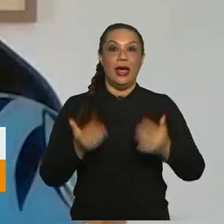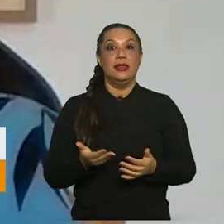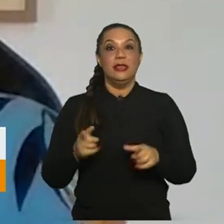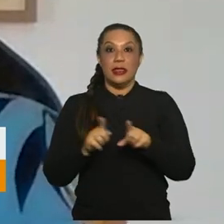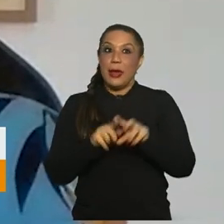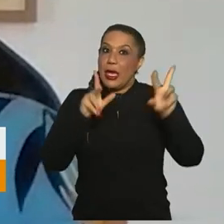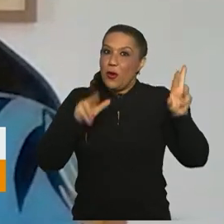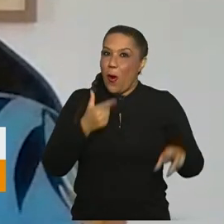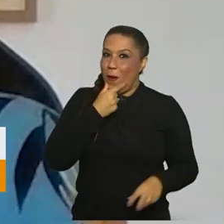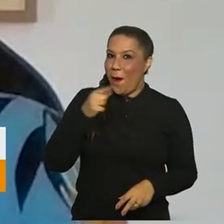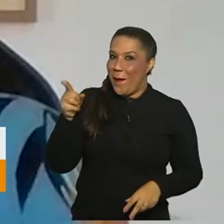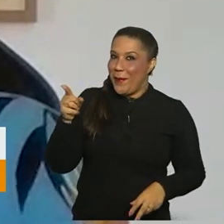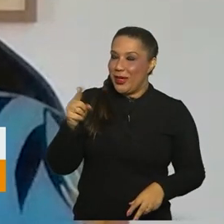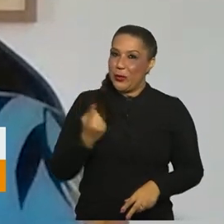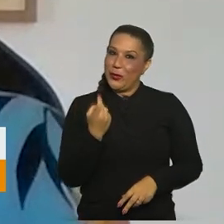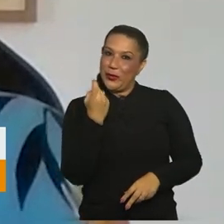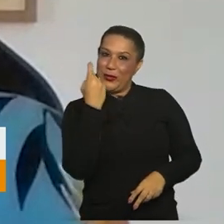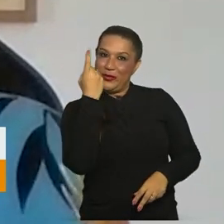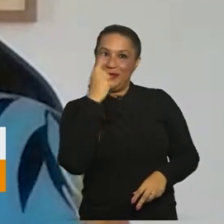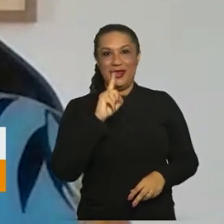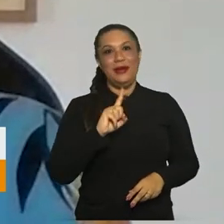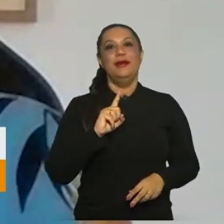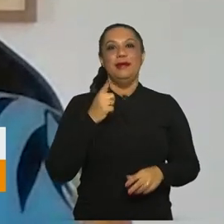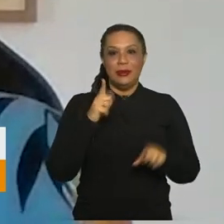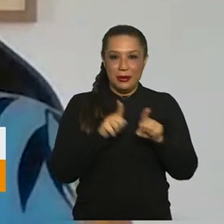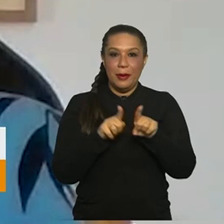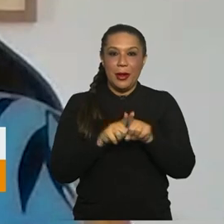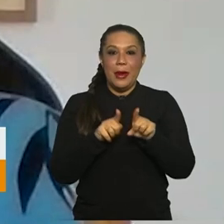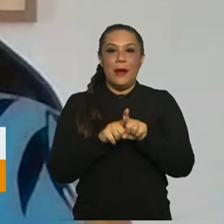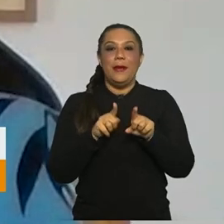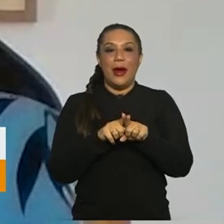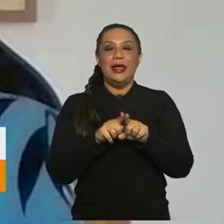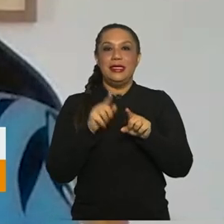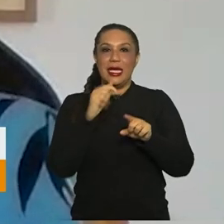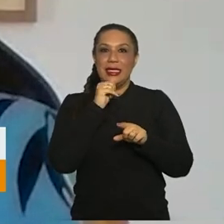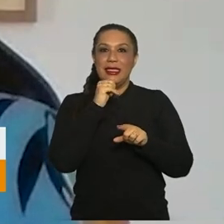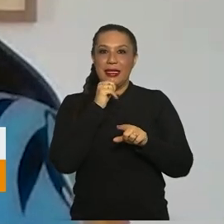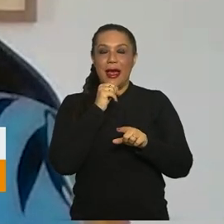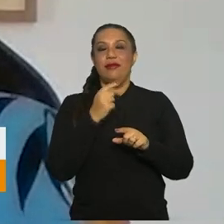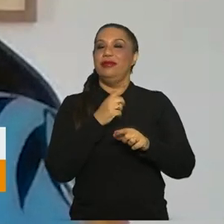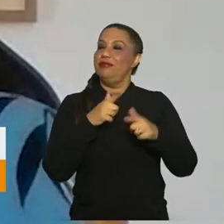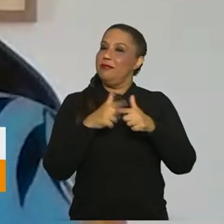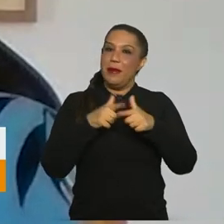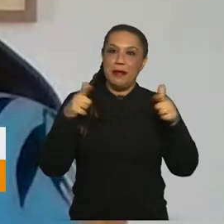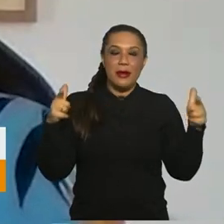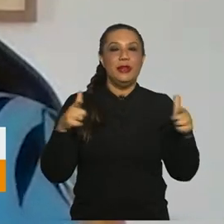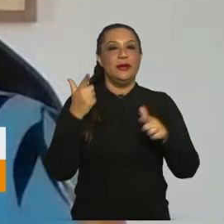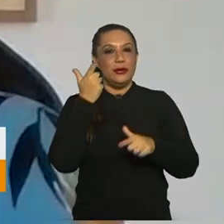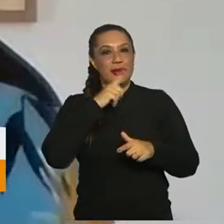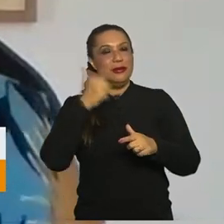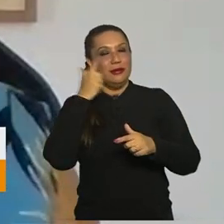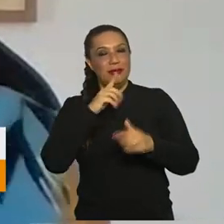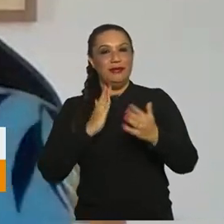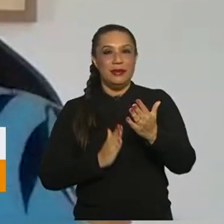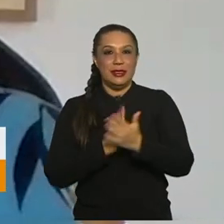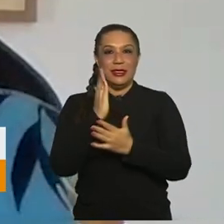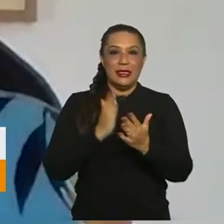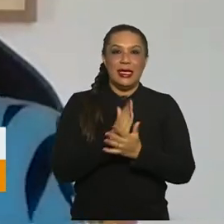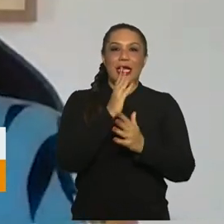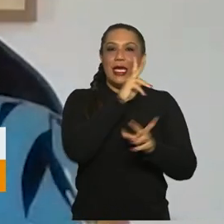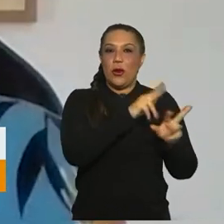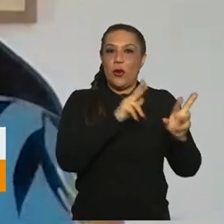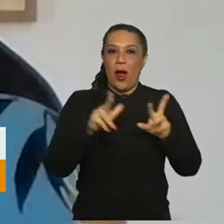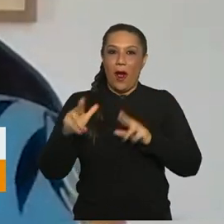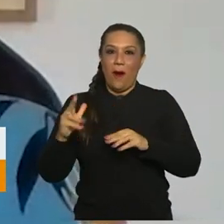caso de Mateus não seja um caso que se considere como exceção, mas para que nós tenhamos muitos Mateus